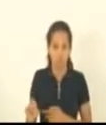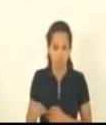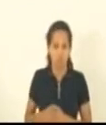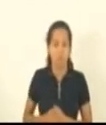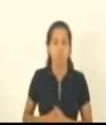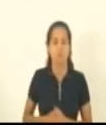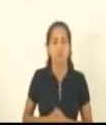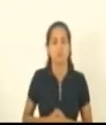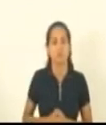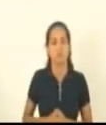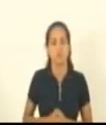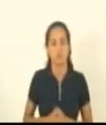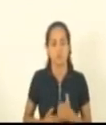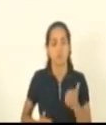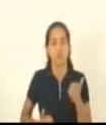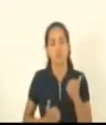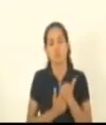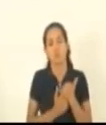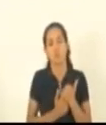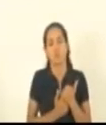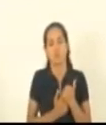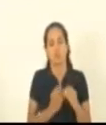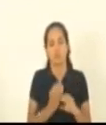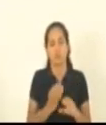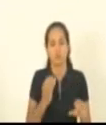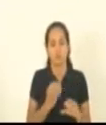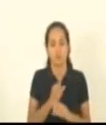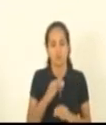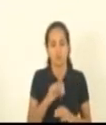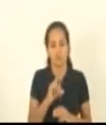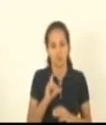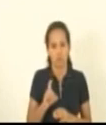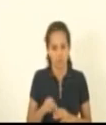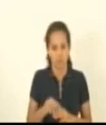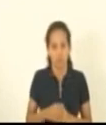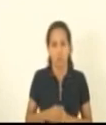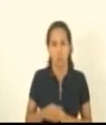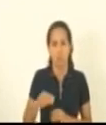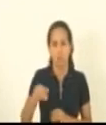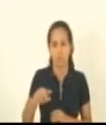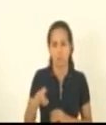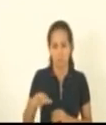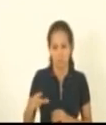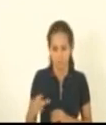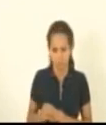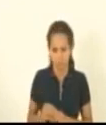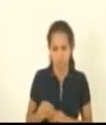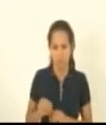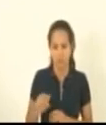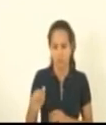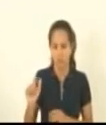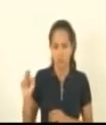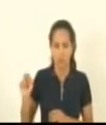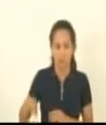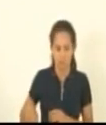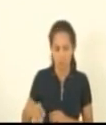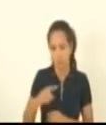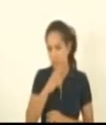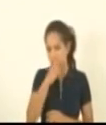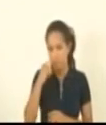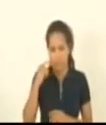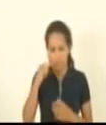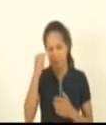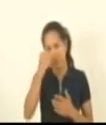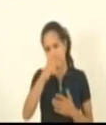Hélito Suplentes Engenheiro José Esmeraldo João Cosia Mazinho dos Andes Gandini Pablo Moribeca Alain Ferreira Capitão Assunção Delegado